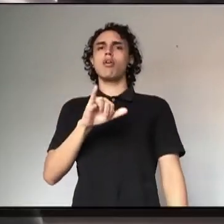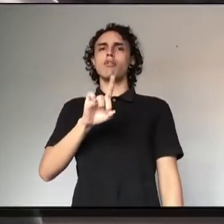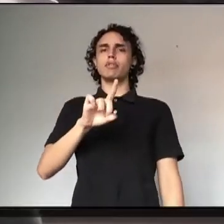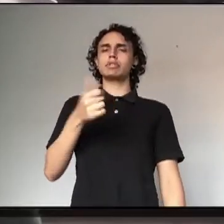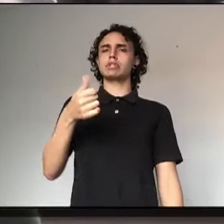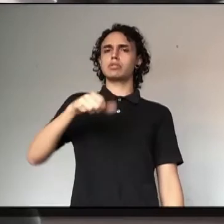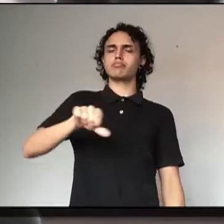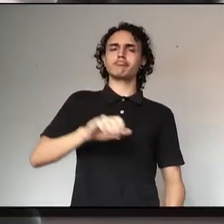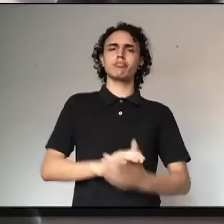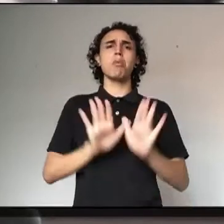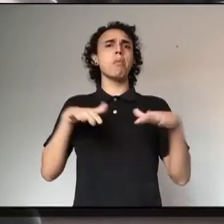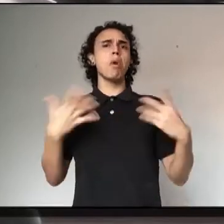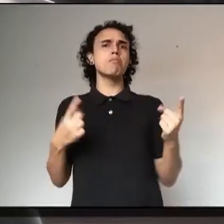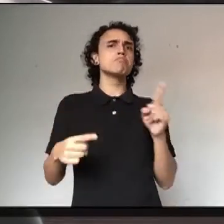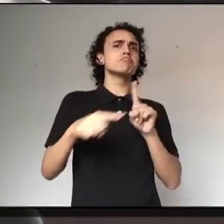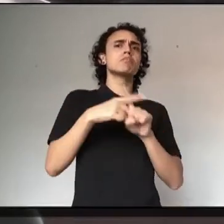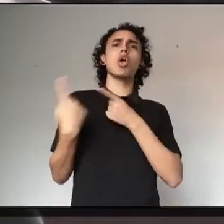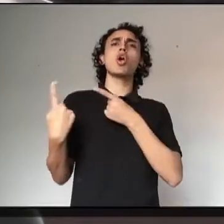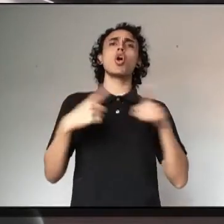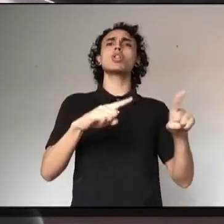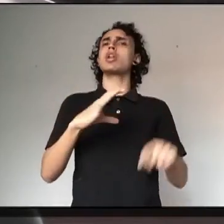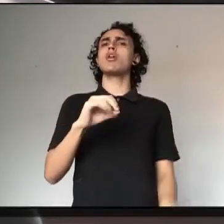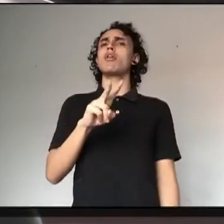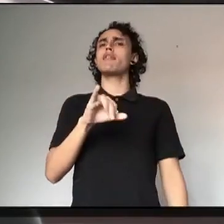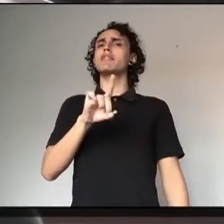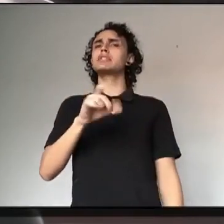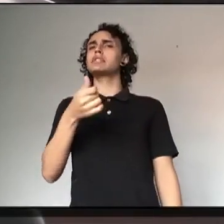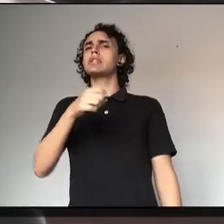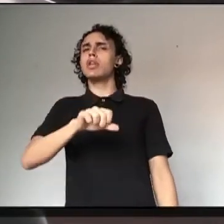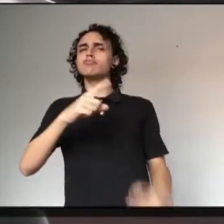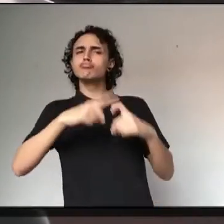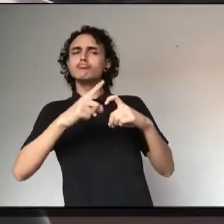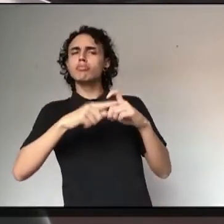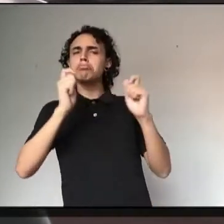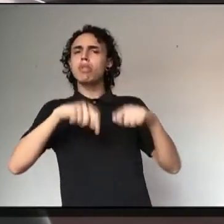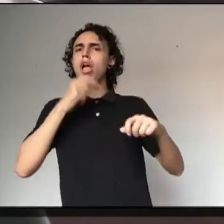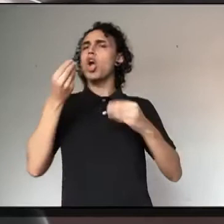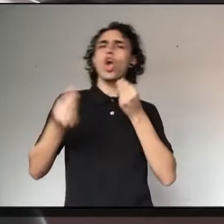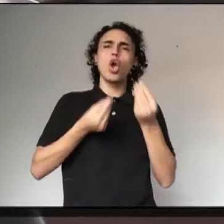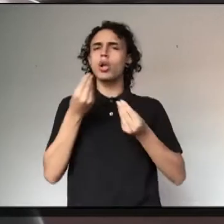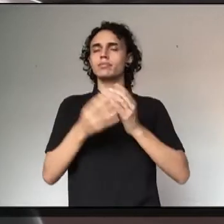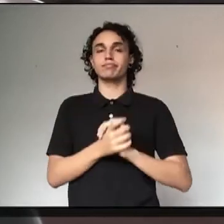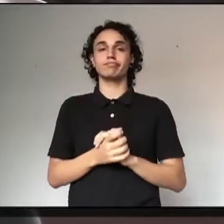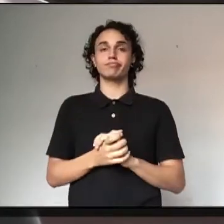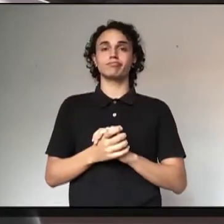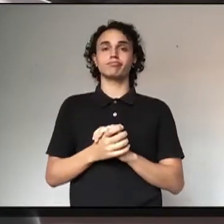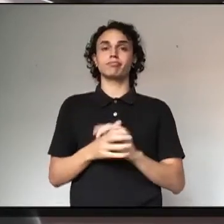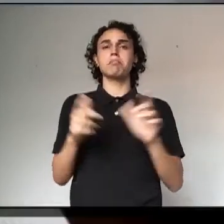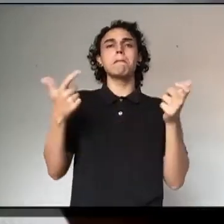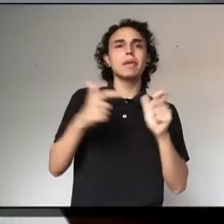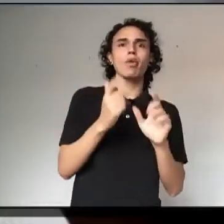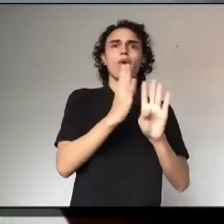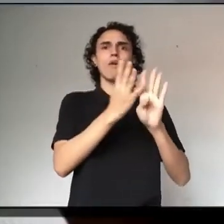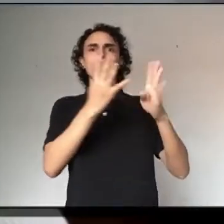Quais são as vantagens da telemedicina no enfrentamento da pandemia? A gente diminui fila de hospital, a gente